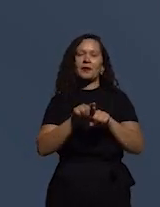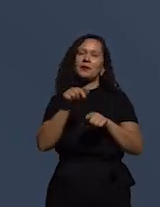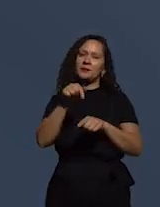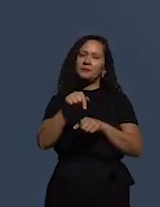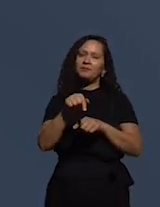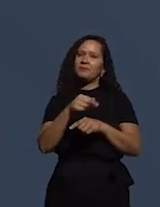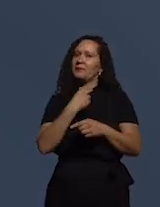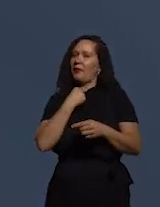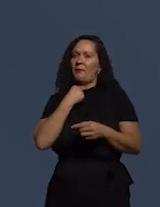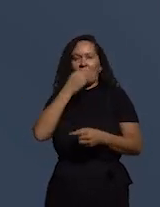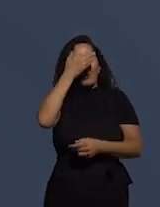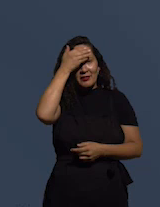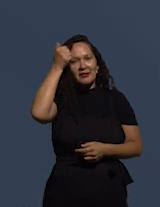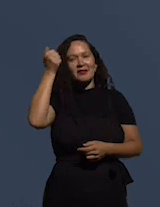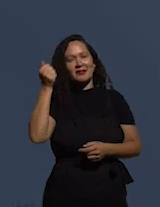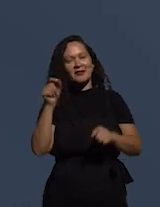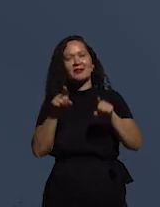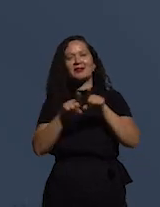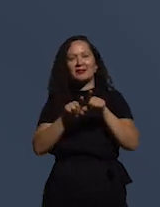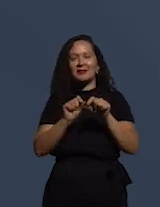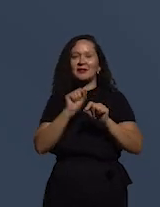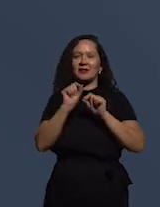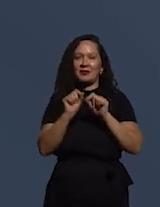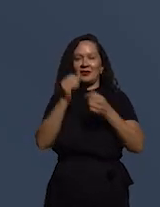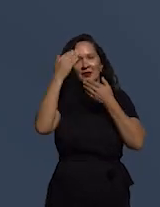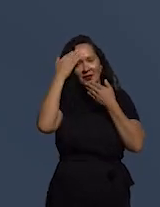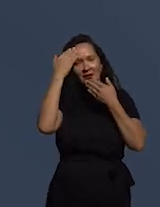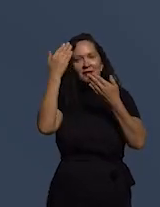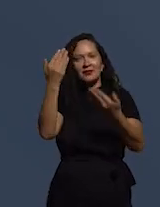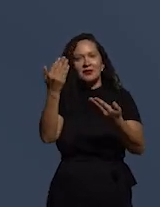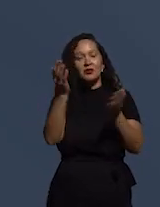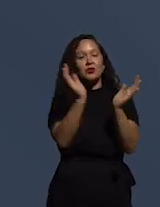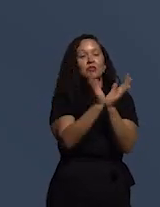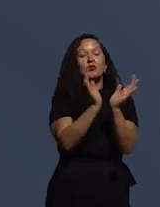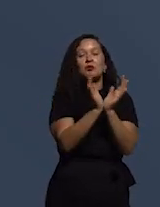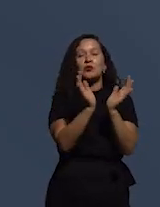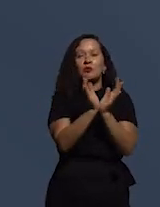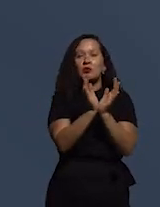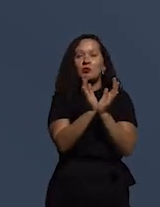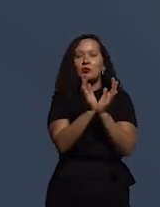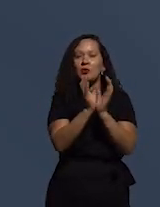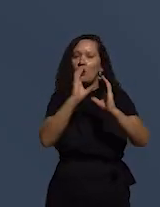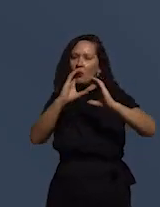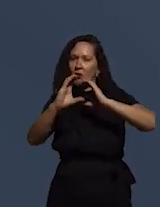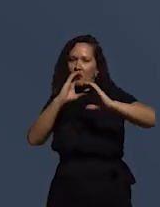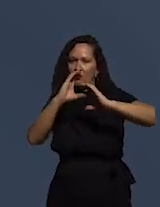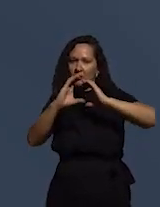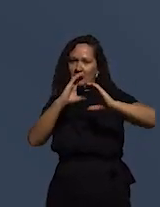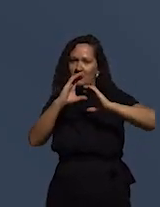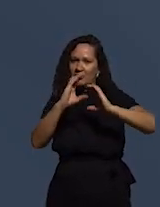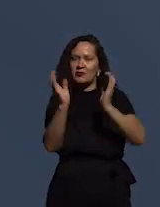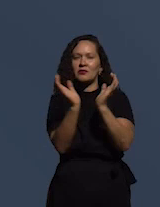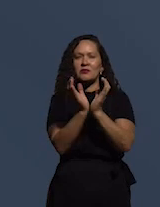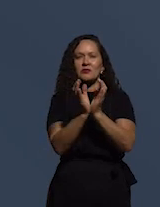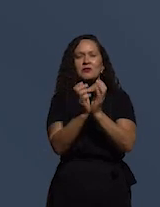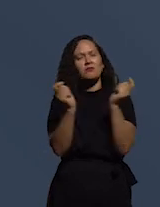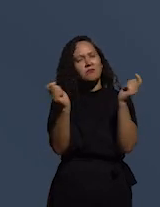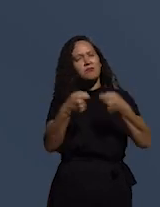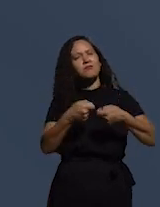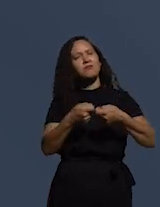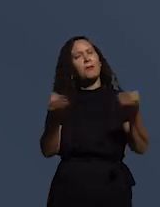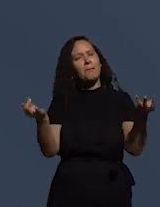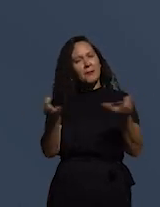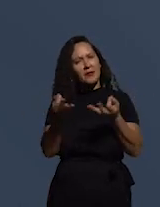e não poderia deixar de fazê-lo, agradecer a equipe de comunicação, uma equipe muito competente,